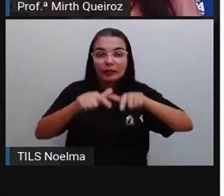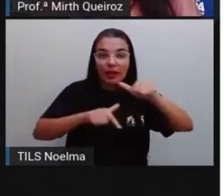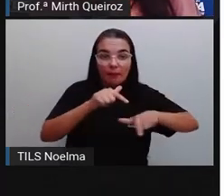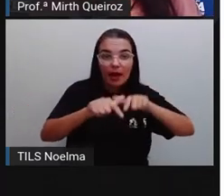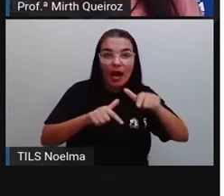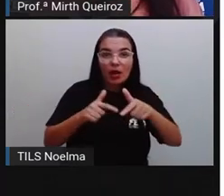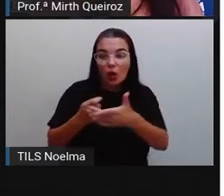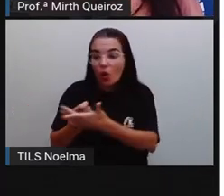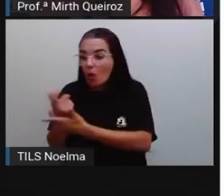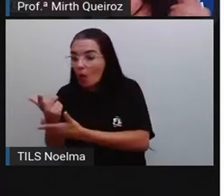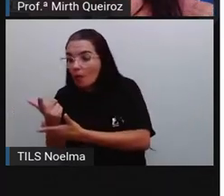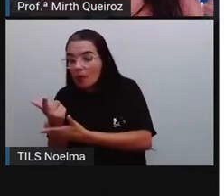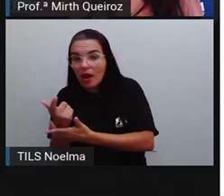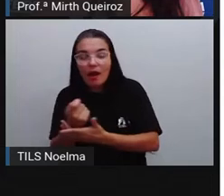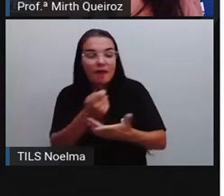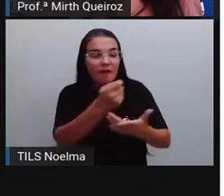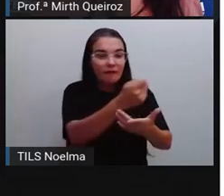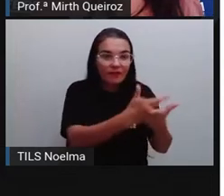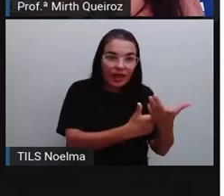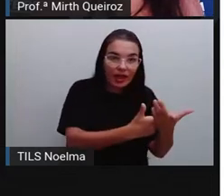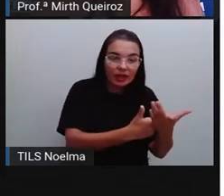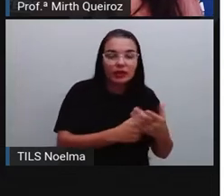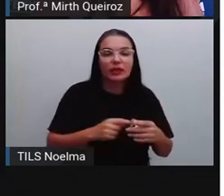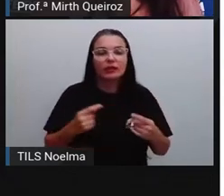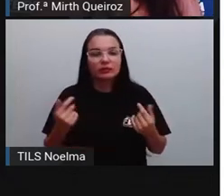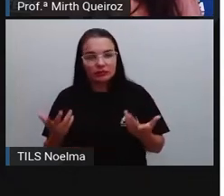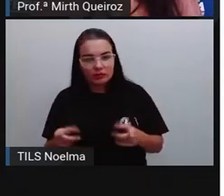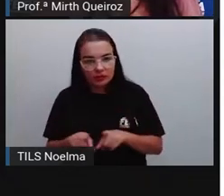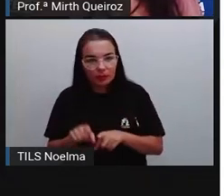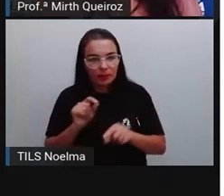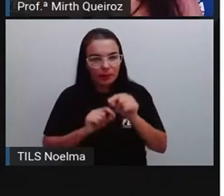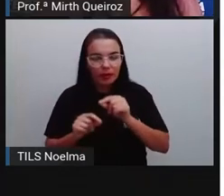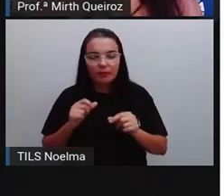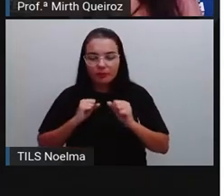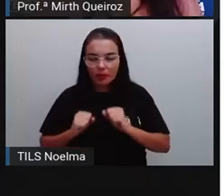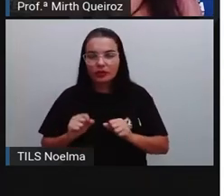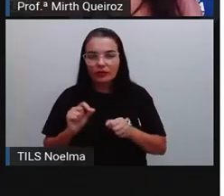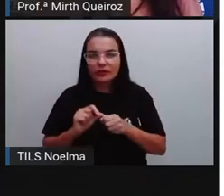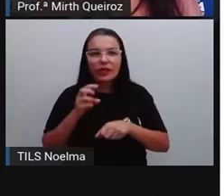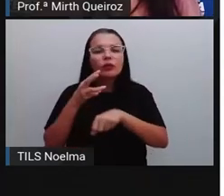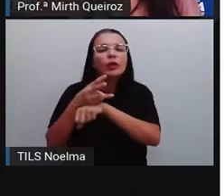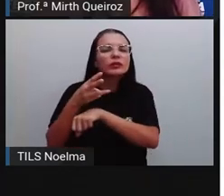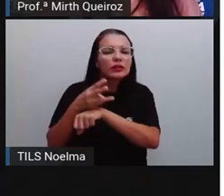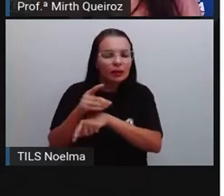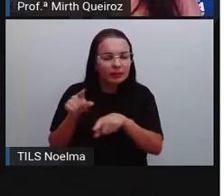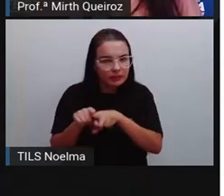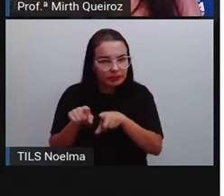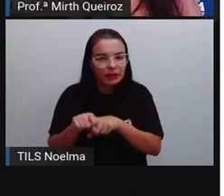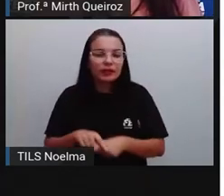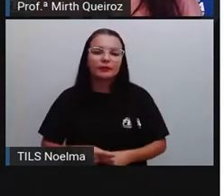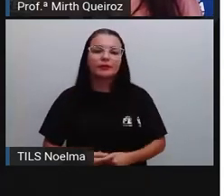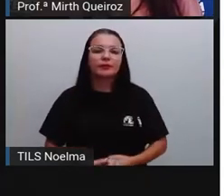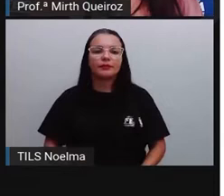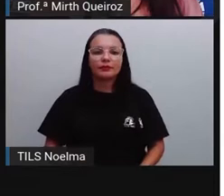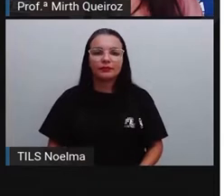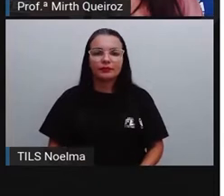Facebook, que a gente faz isso no Telegram, né? A gente, até no WhatsApp, a gente faz isso também.